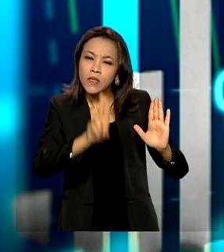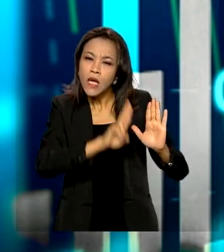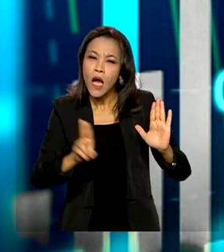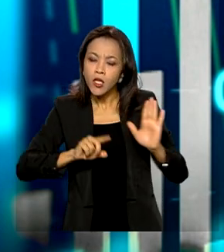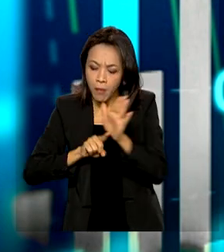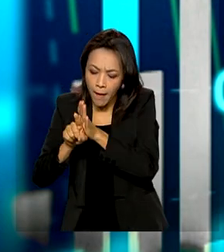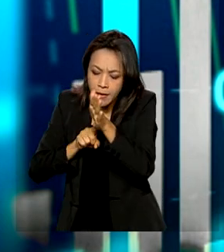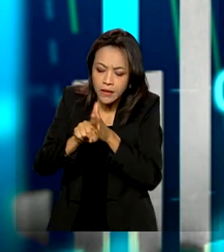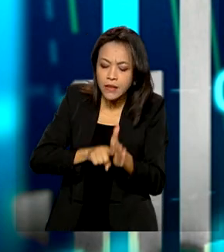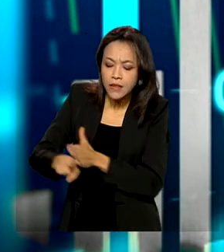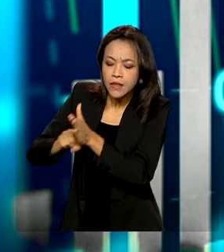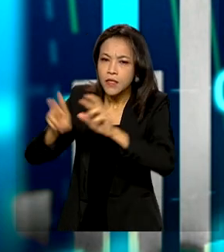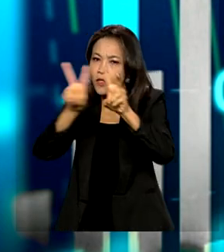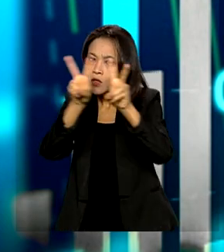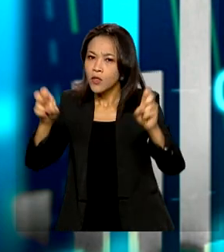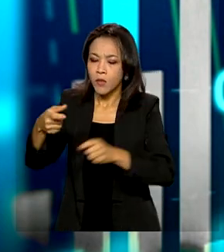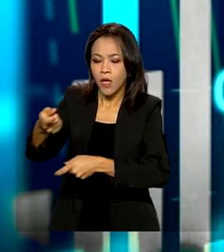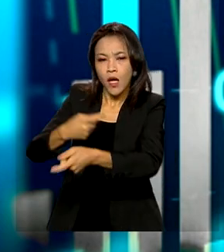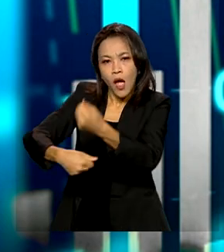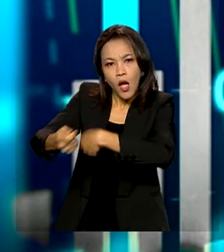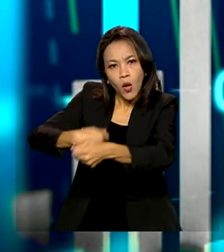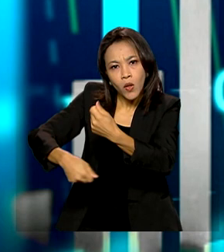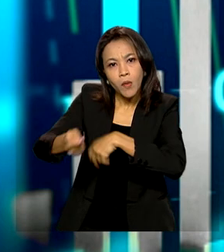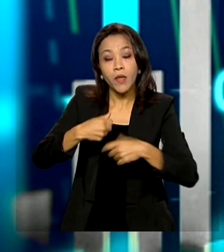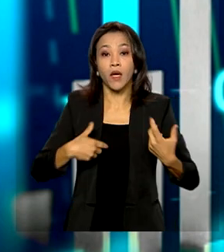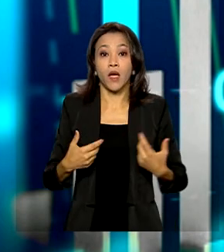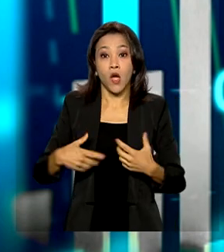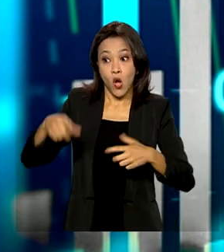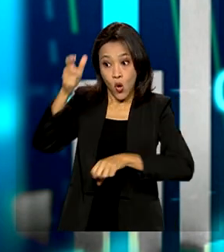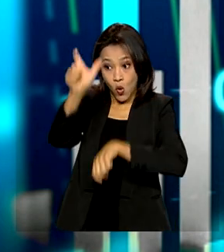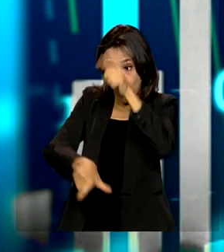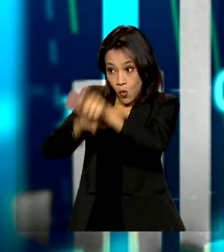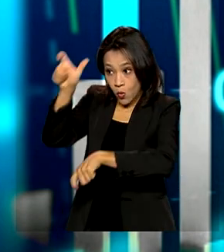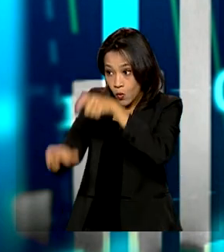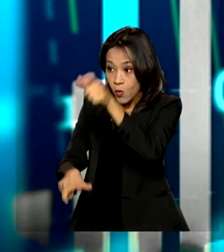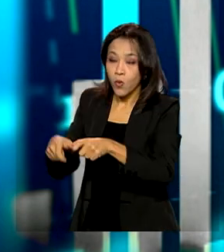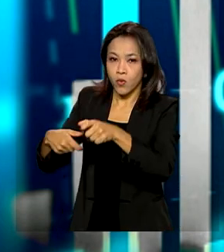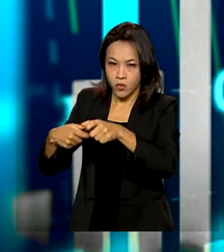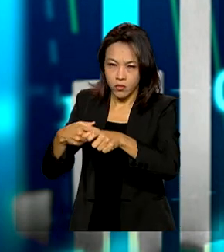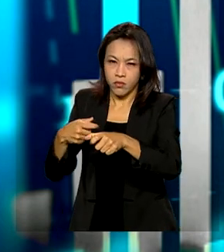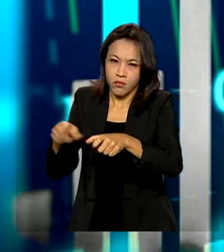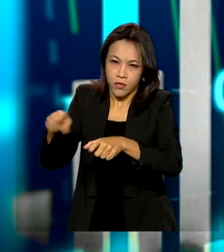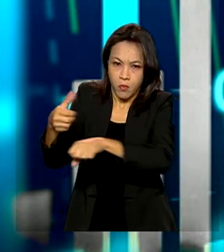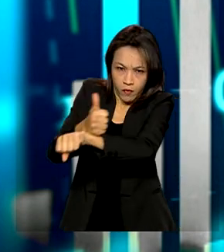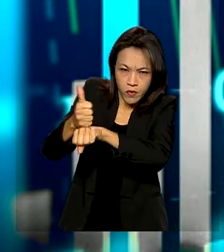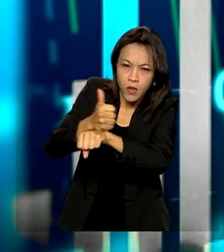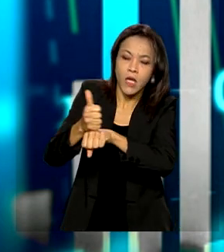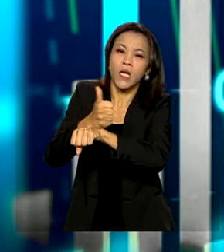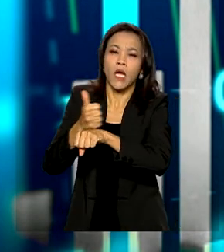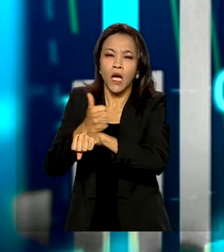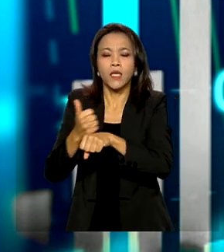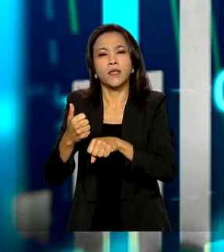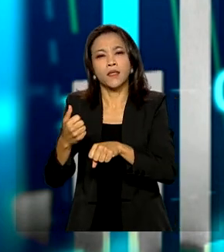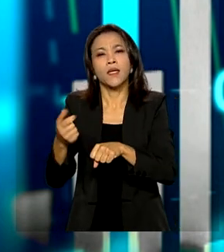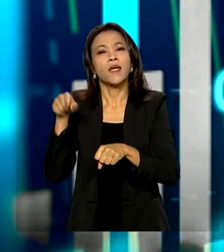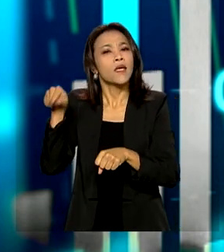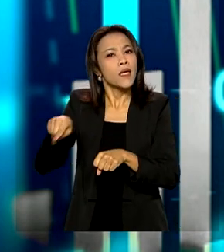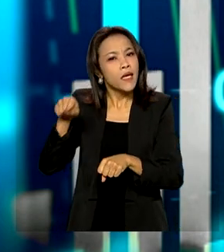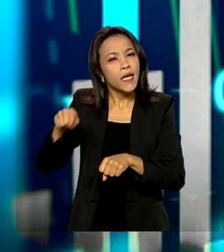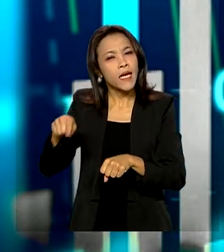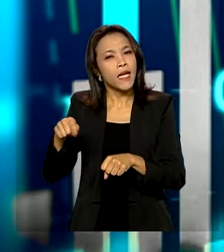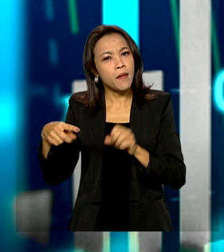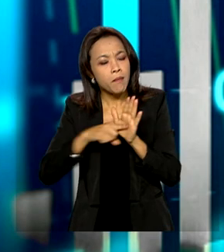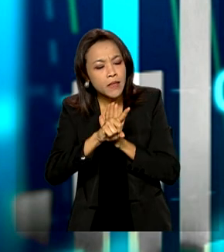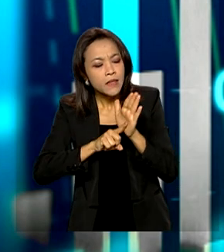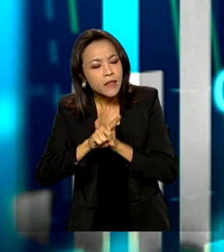economia, nós vemos que na semana passada, os economistas, analistas de investimento, analistas financeiros que respondem a essa